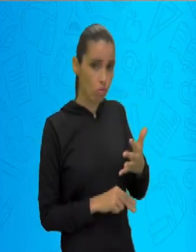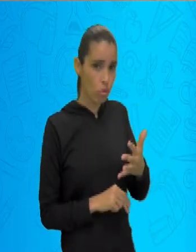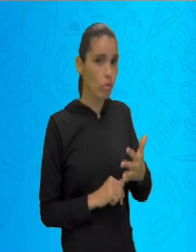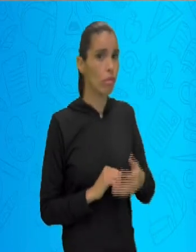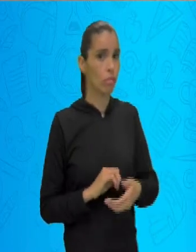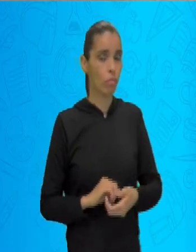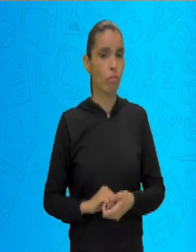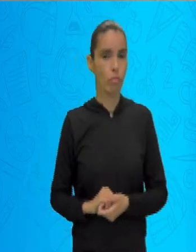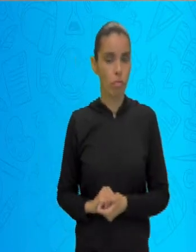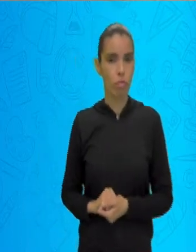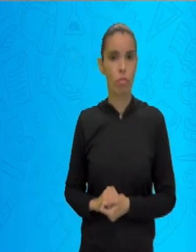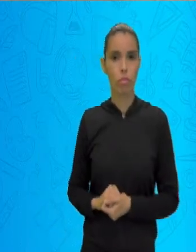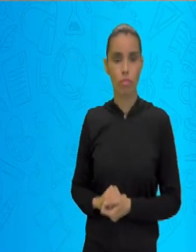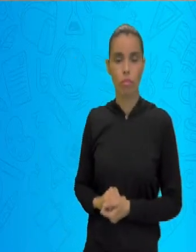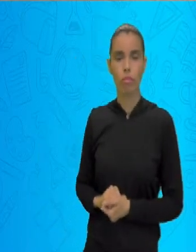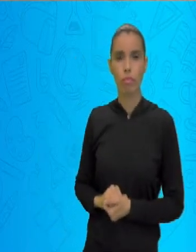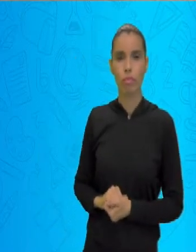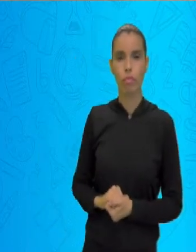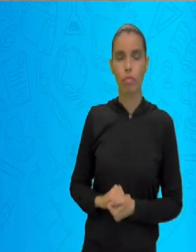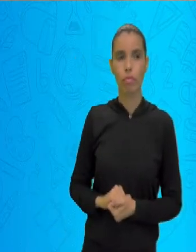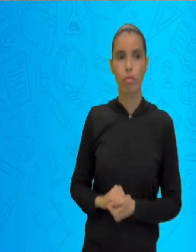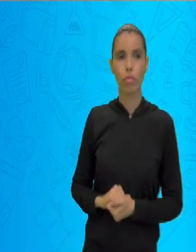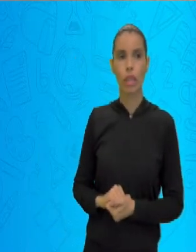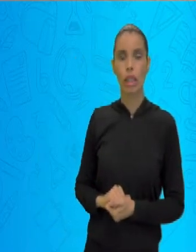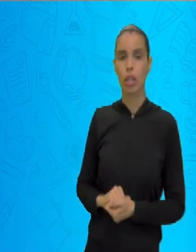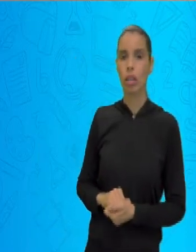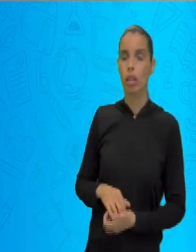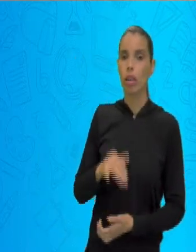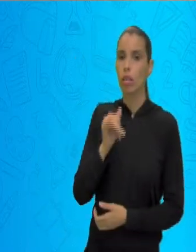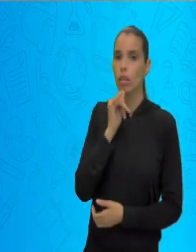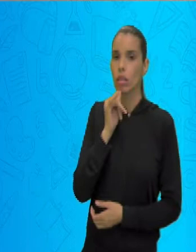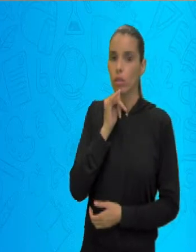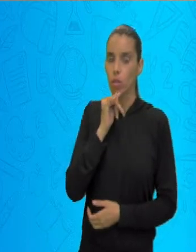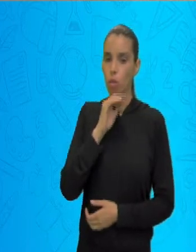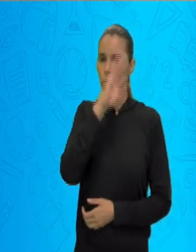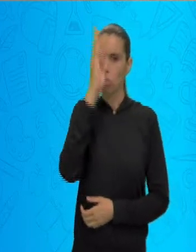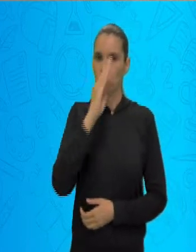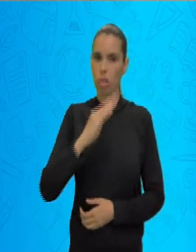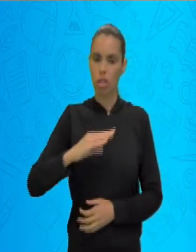Uma medida só para esse país imenso